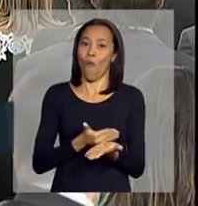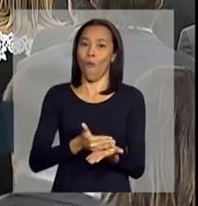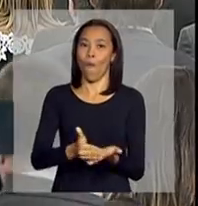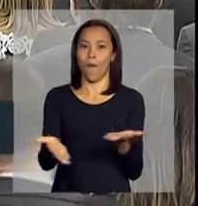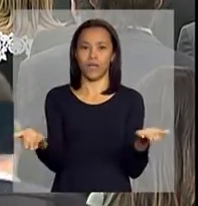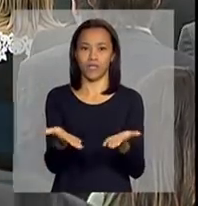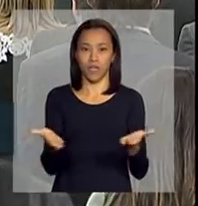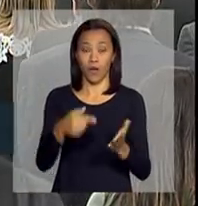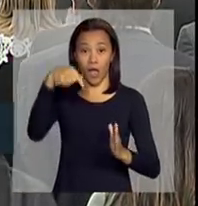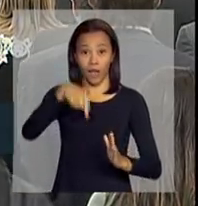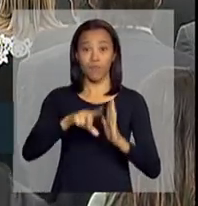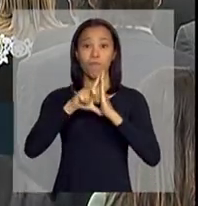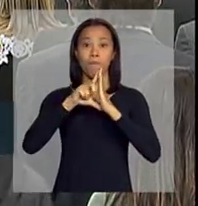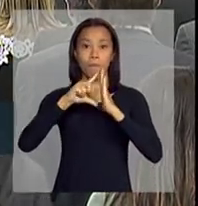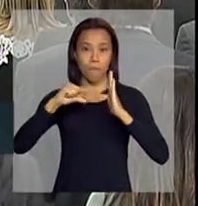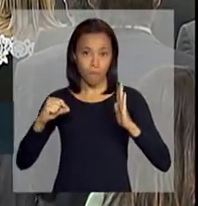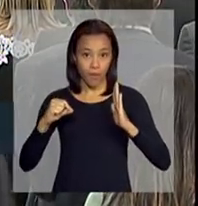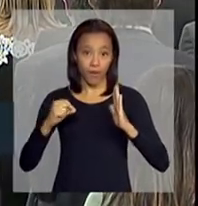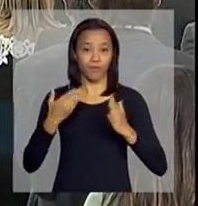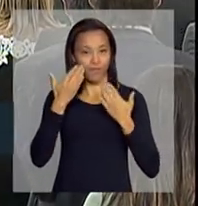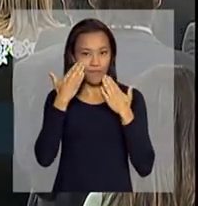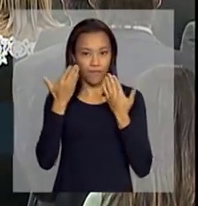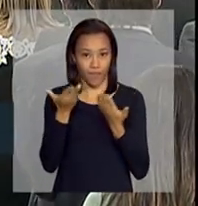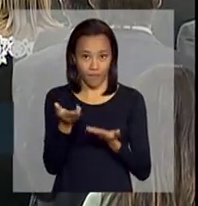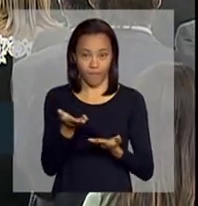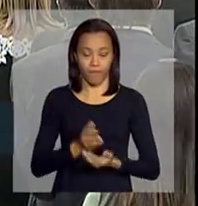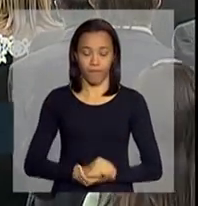momento no Palácio do Planalto. Acompanhe.